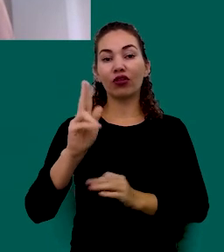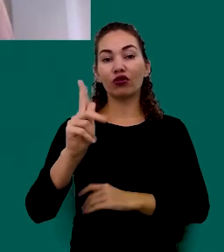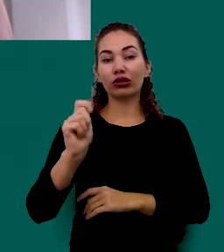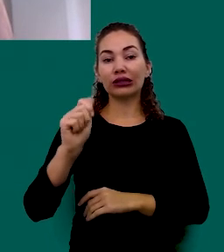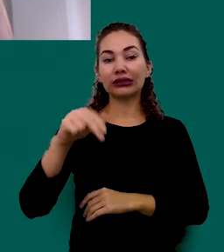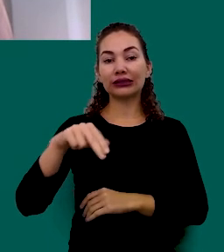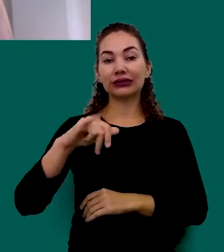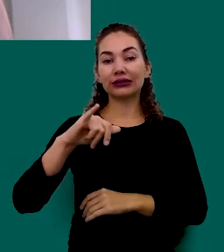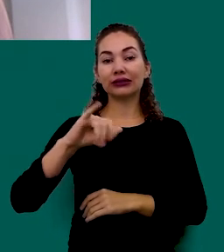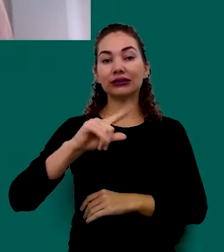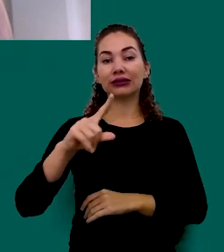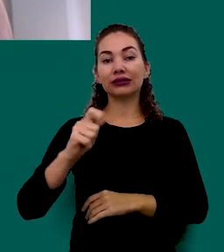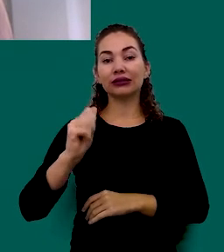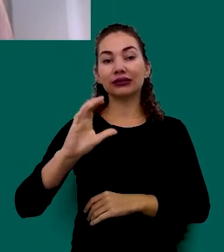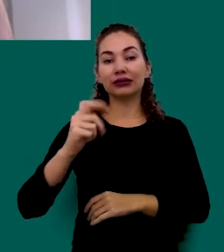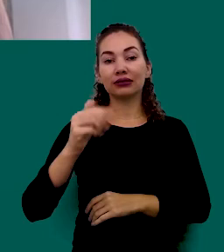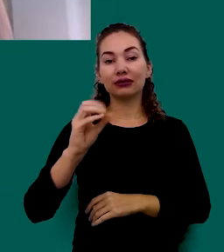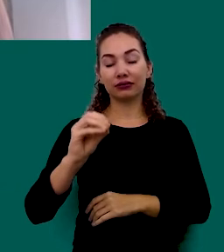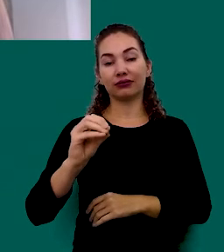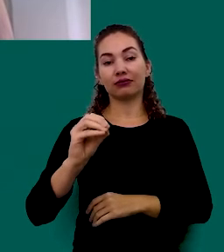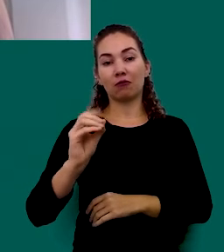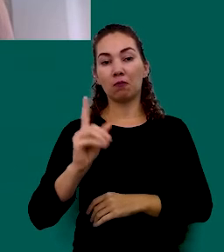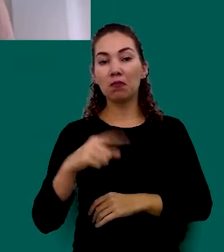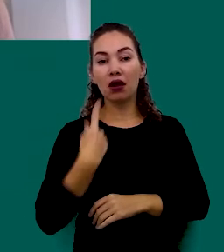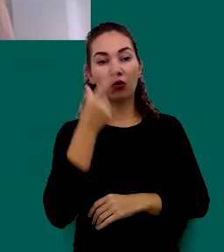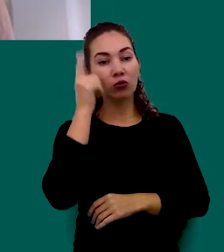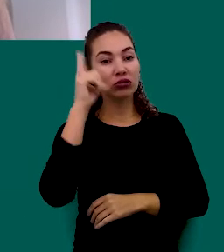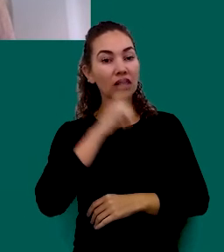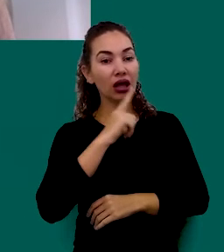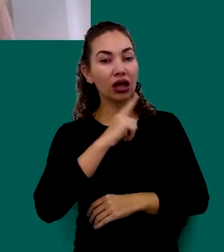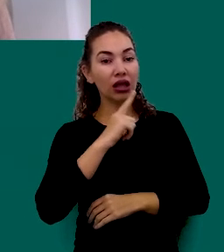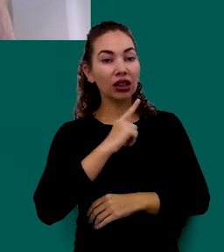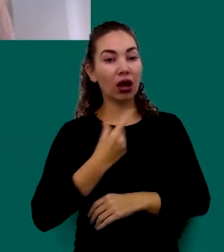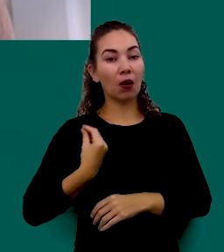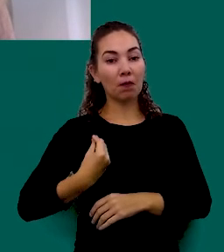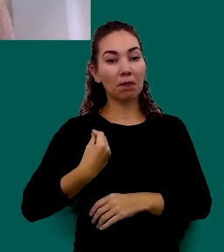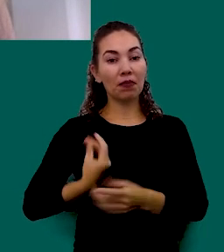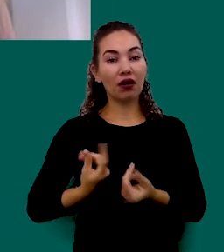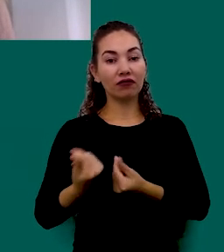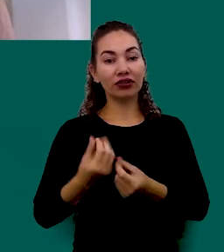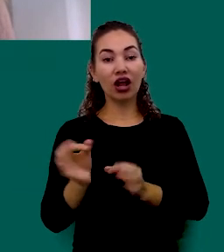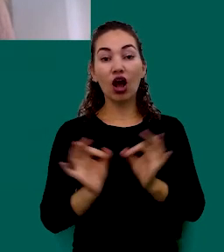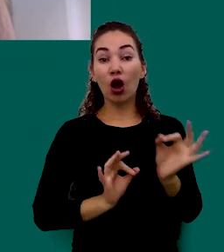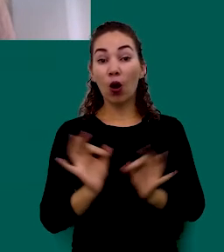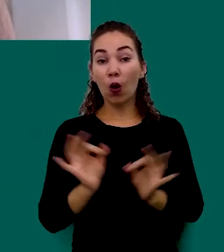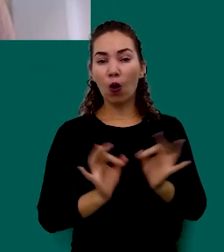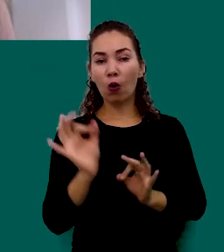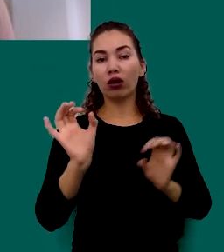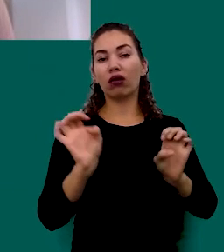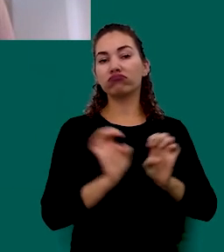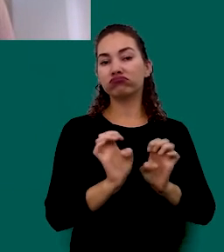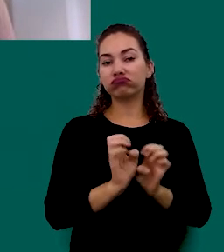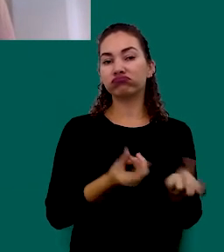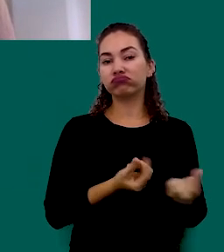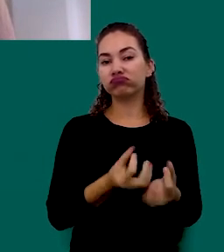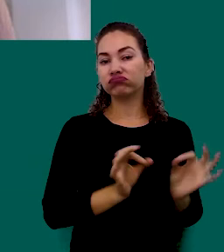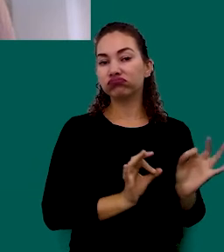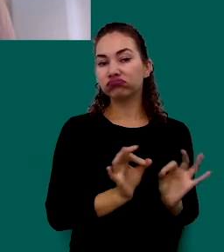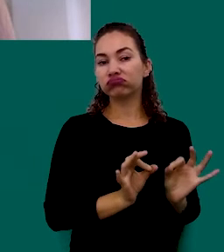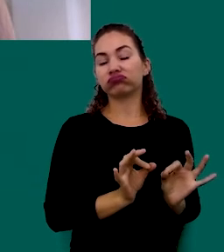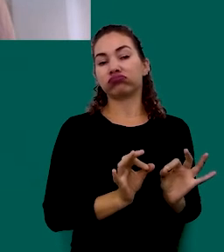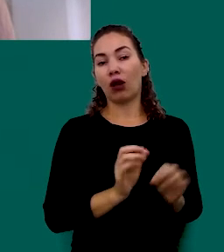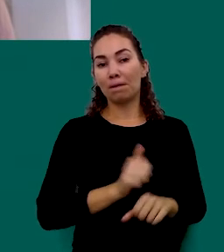Eu percebo Que Para que Nós Venhamos A ter Uma Vida Financeira Organizada Estruturada Para que A gente